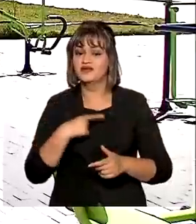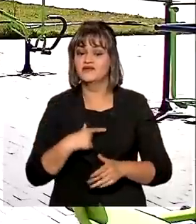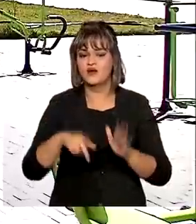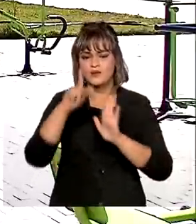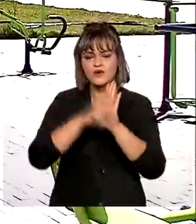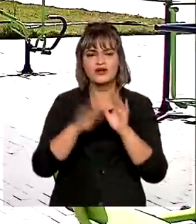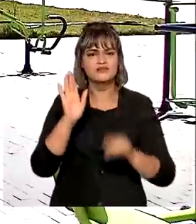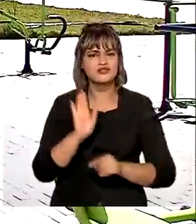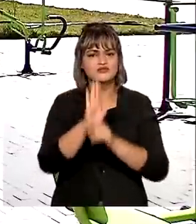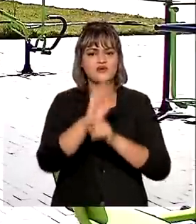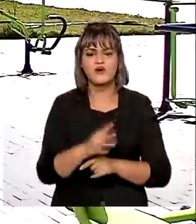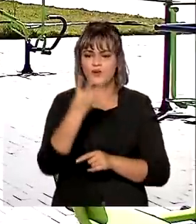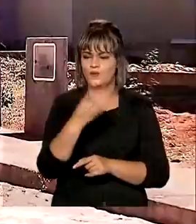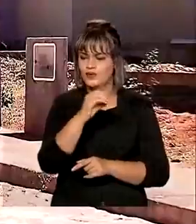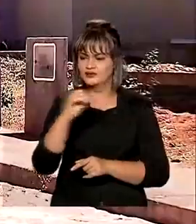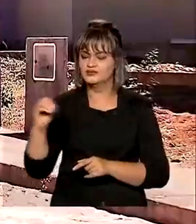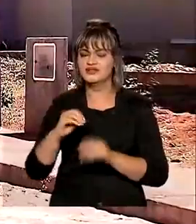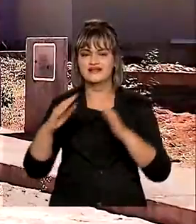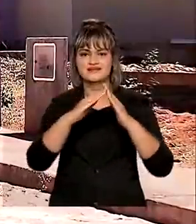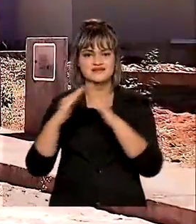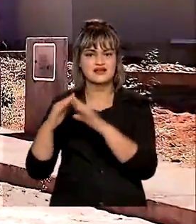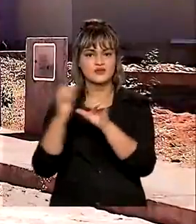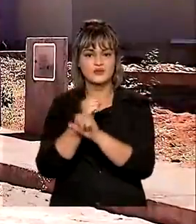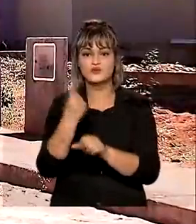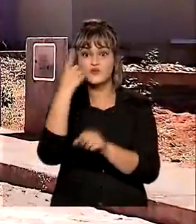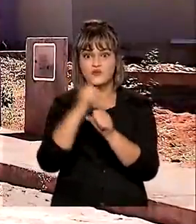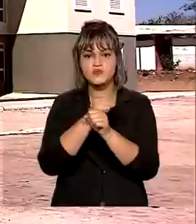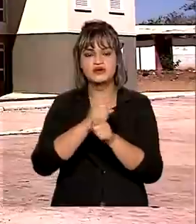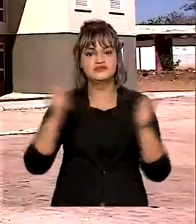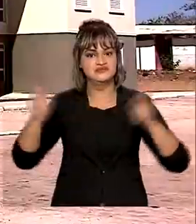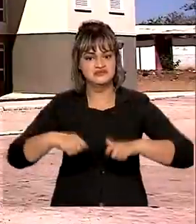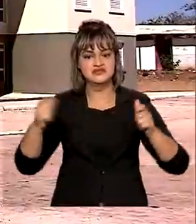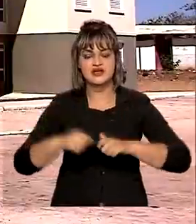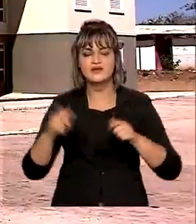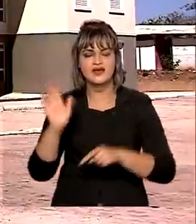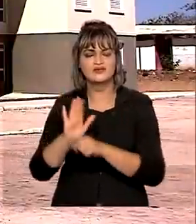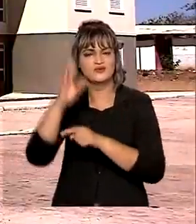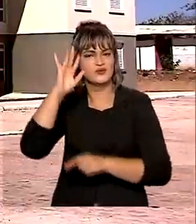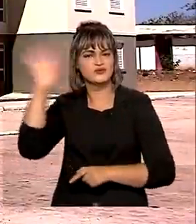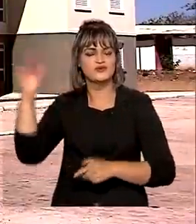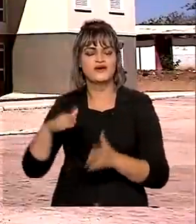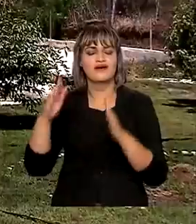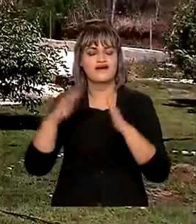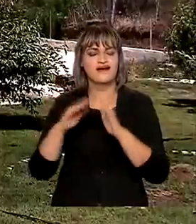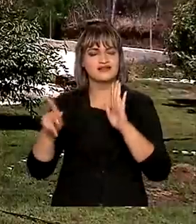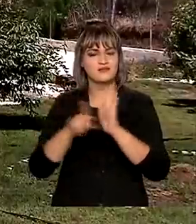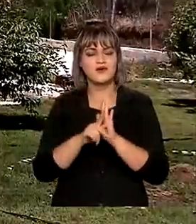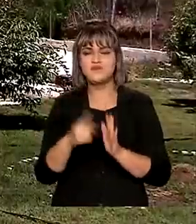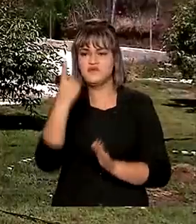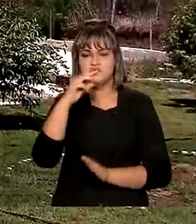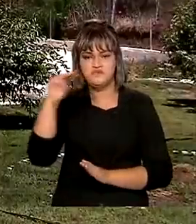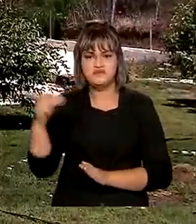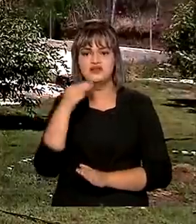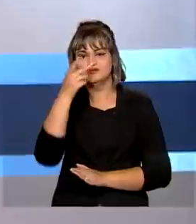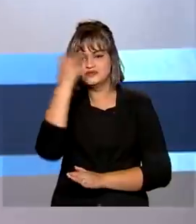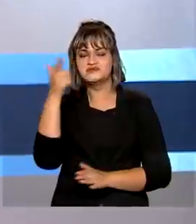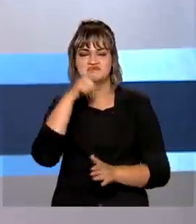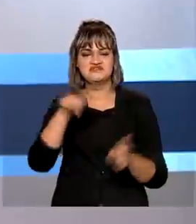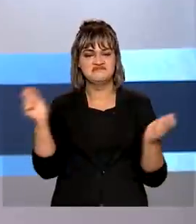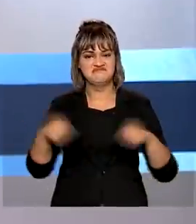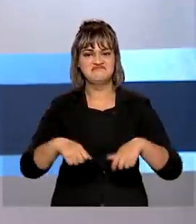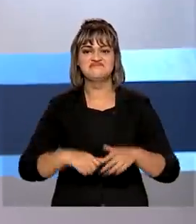já entregou quase 400 mil moradias em um ano e realizou o sonho da casa própria de mais de um milhão e meio de pessoas.